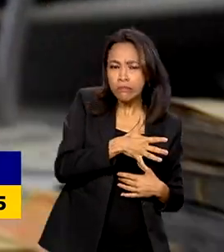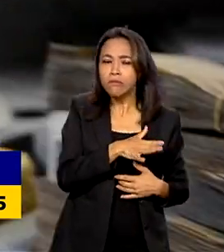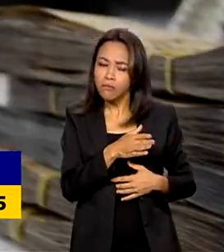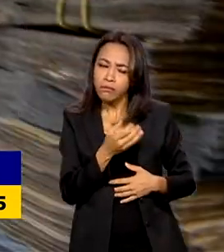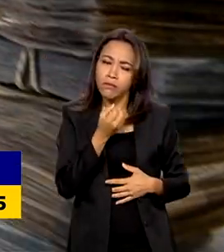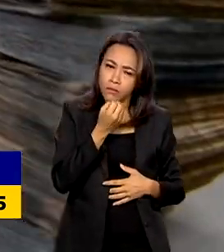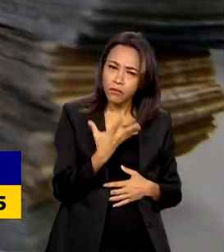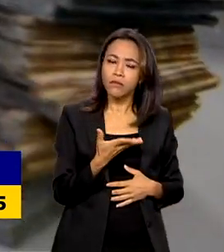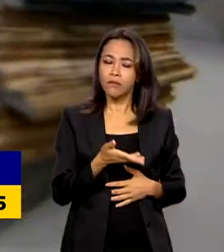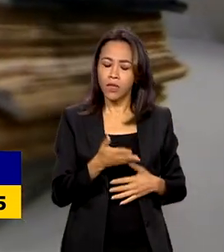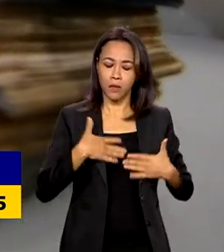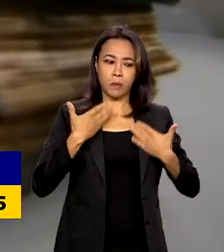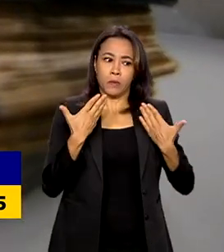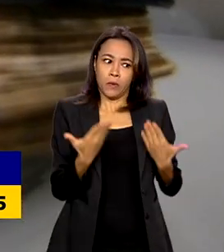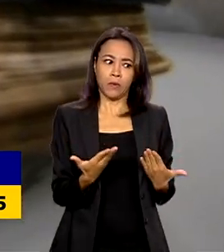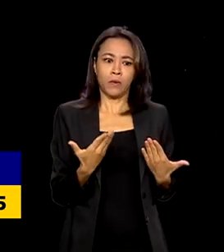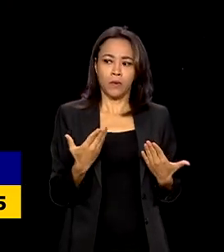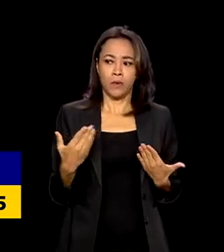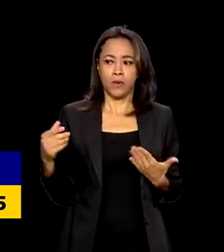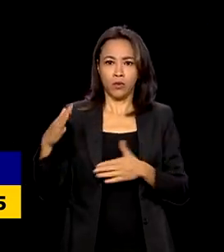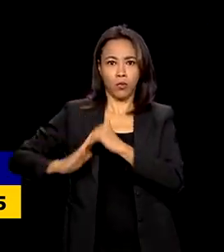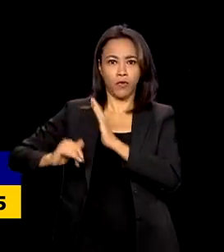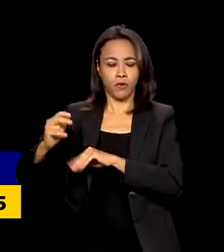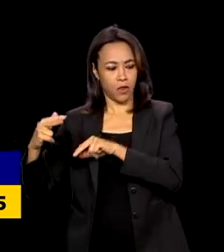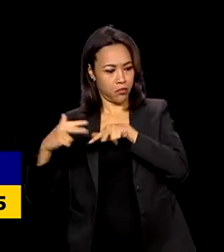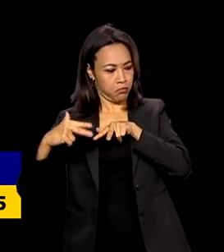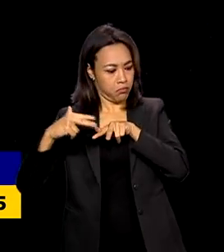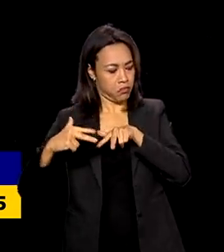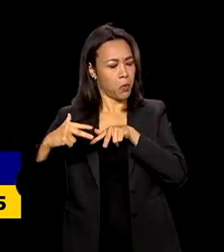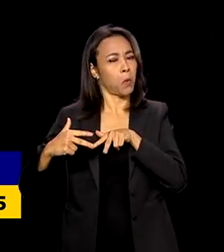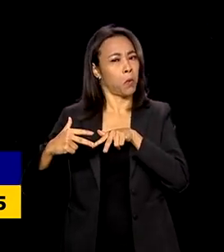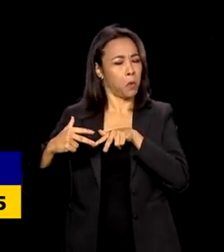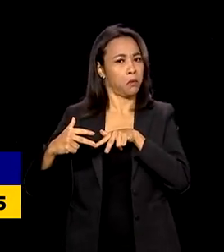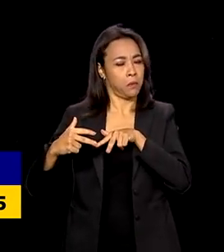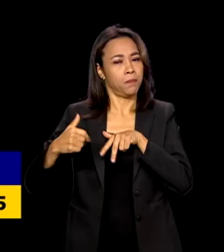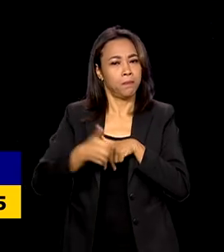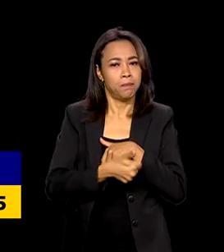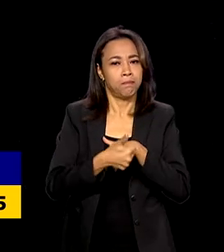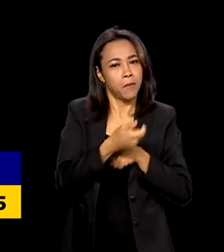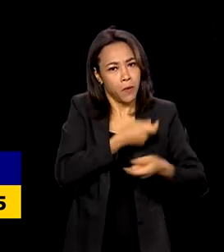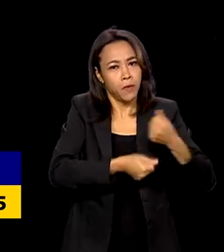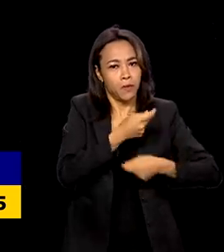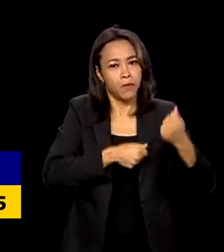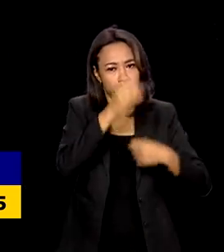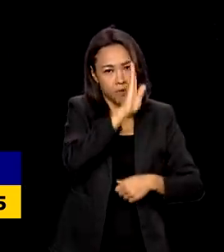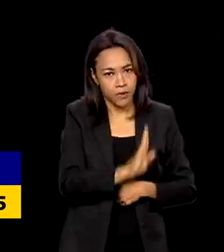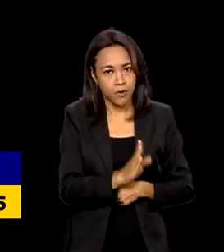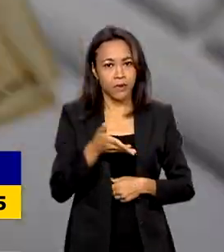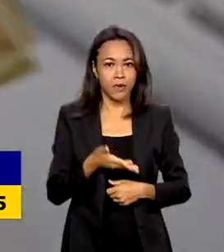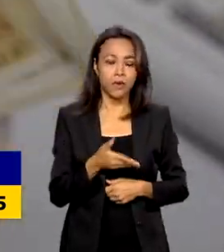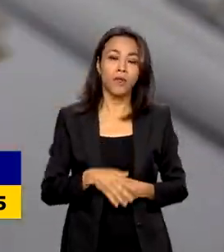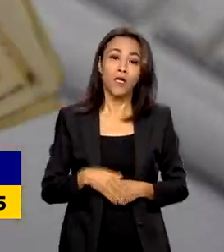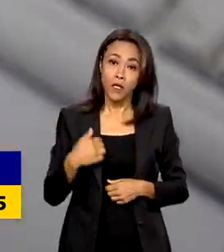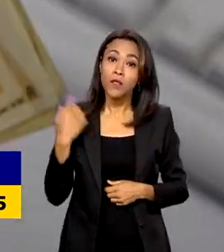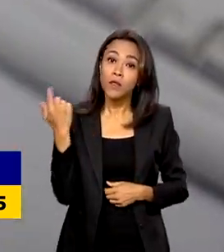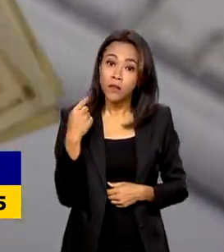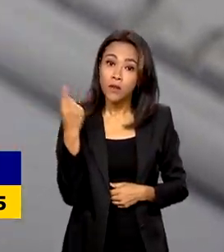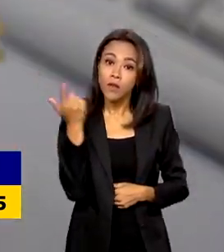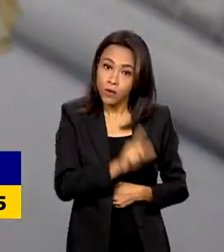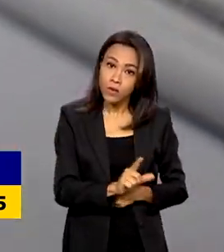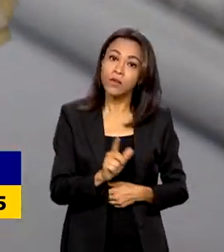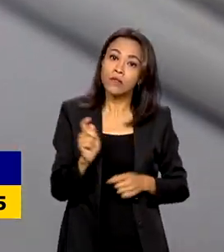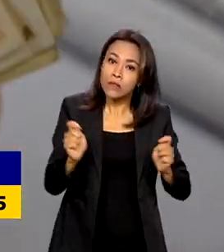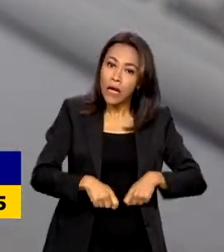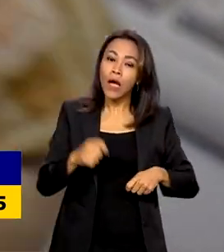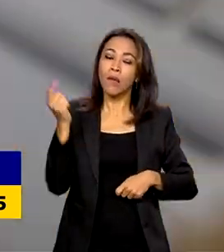surpreendeu os economistas. E a gente entende que nós temos condições de fechar o ano